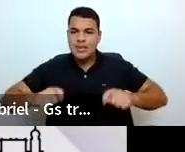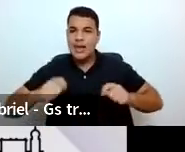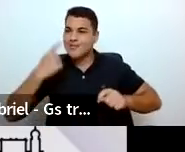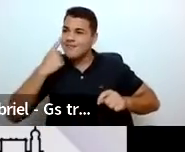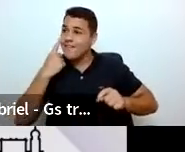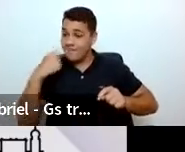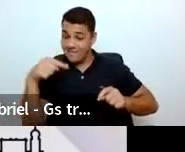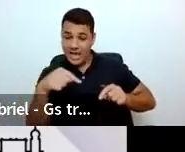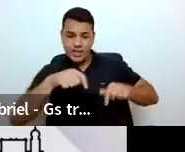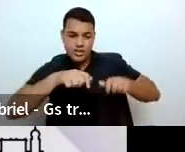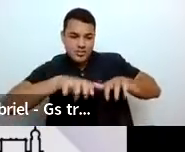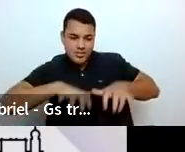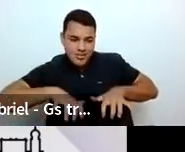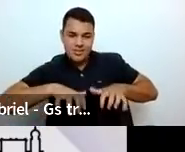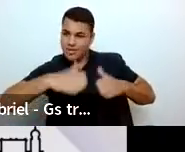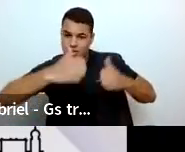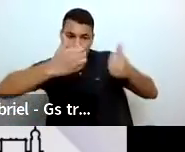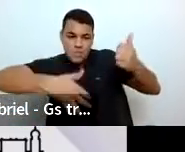a gente vai fazer,